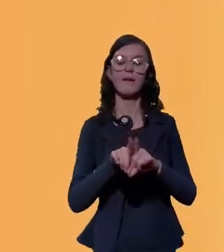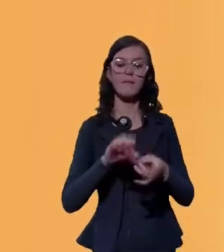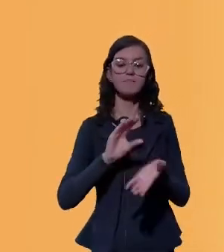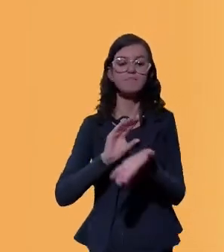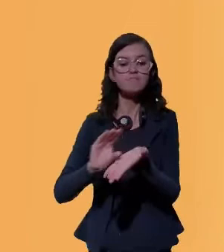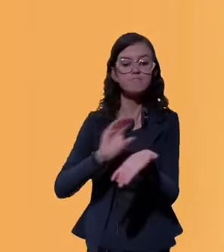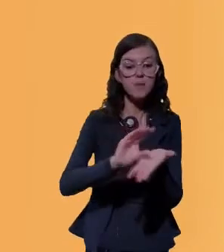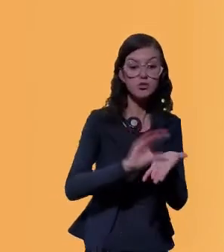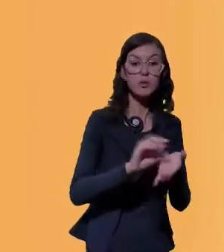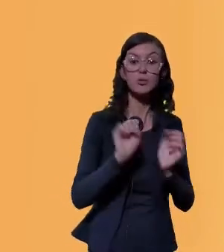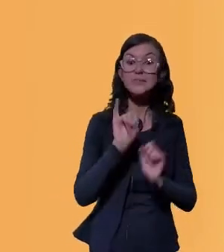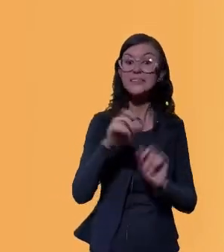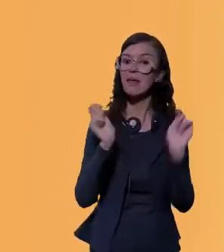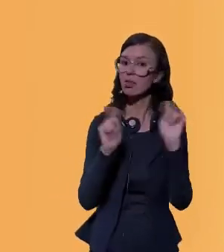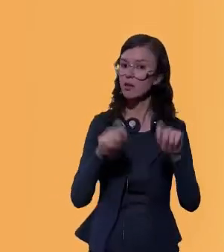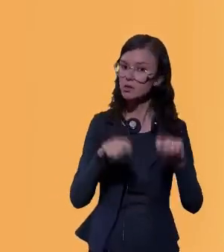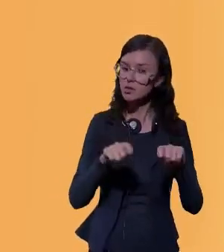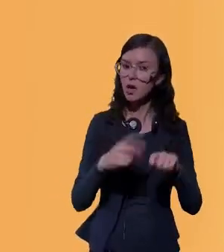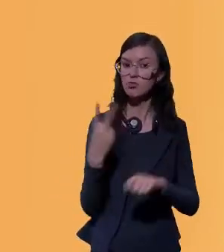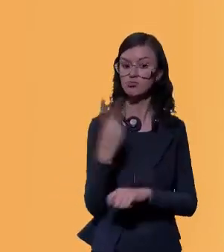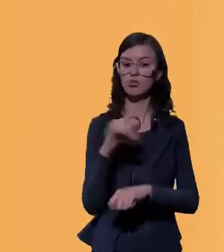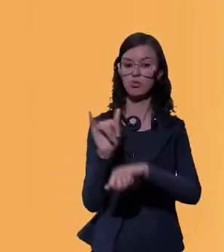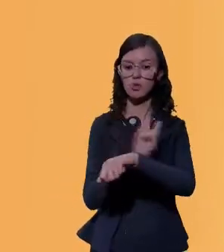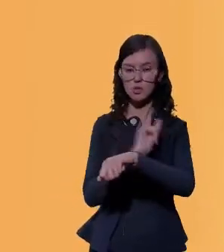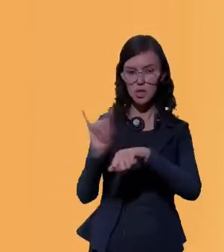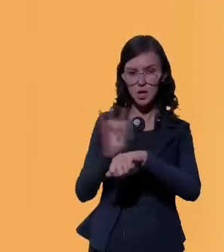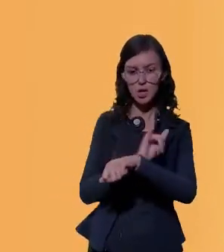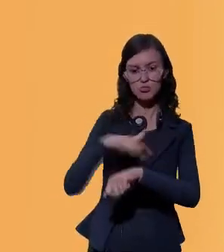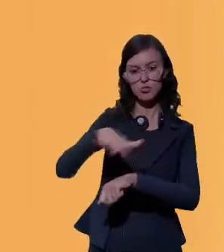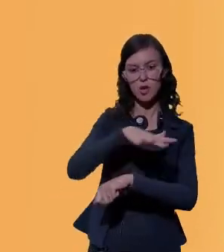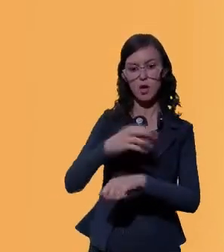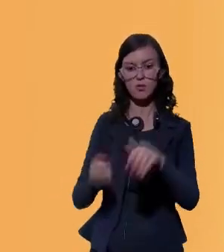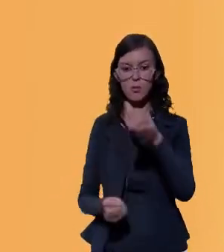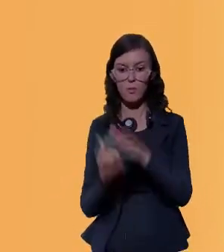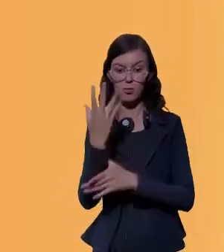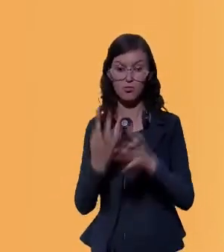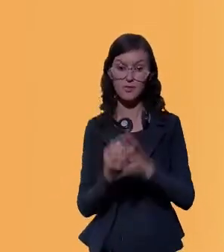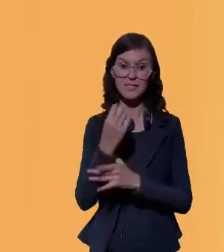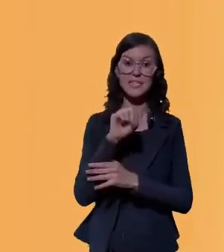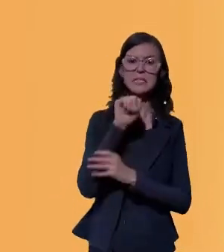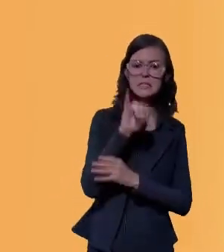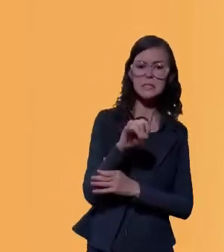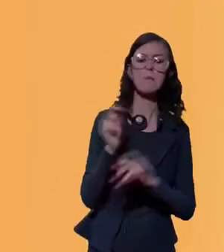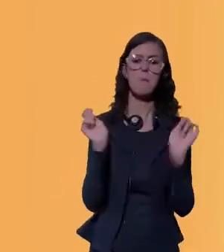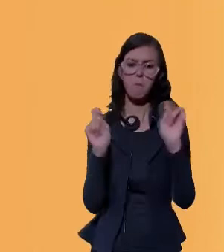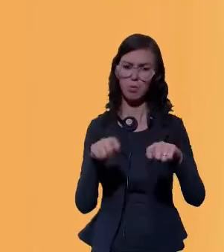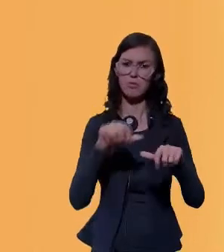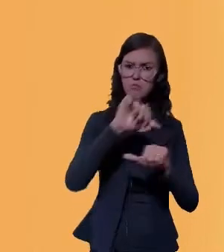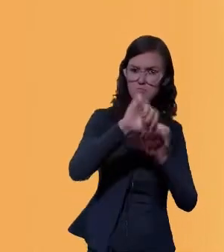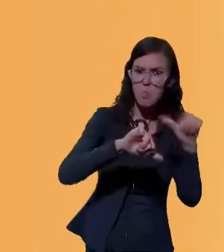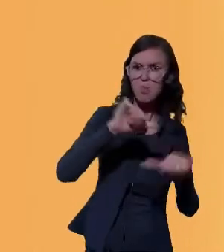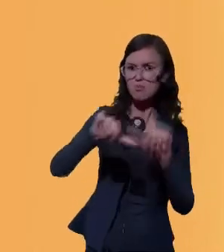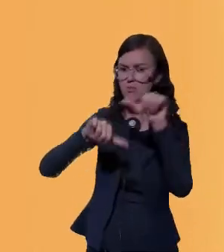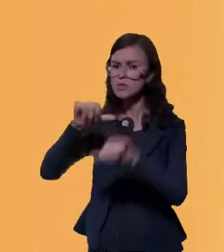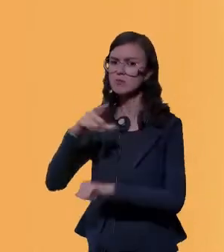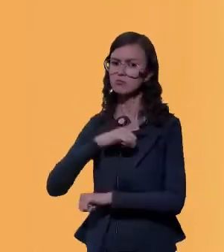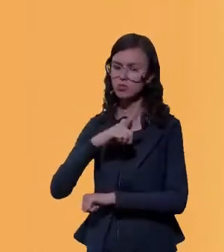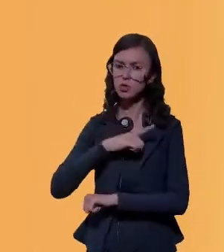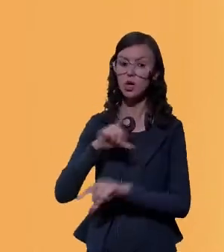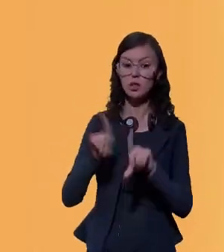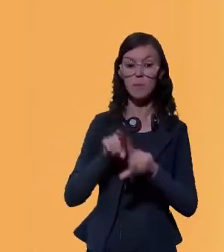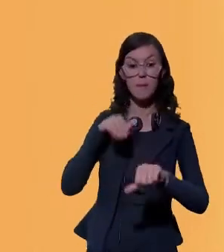Uma segunda estratégia, o caso, das atividades produtivas em setores com alto potencial transformador e alta